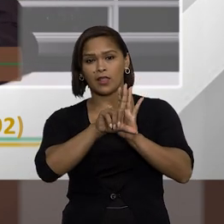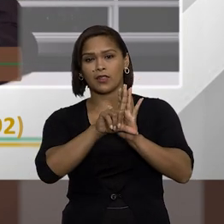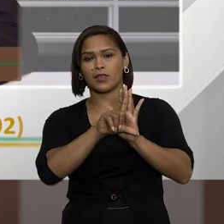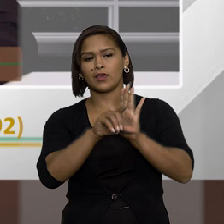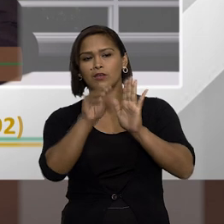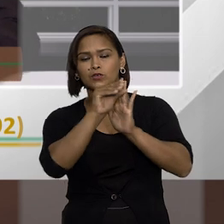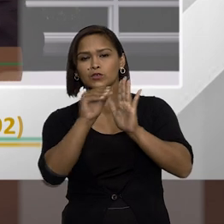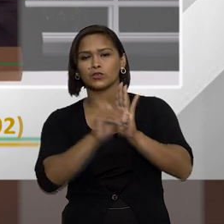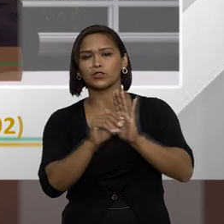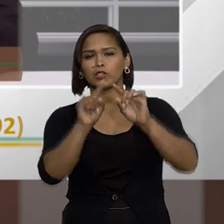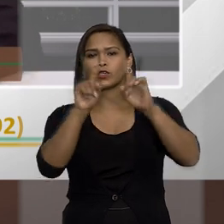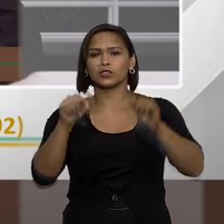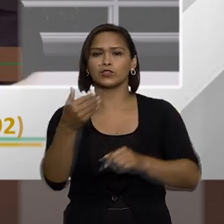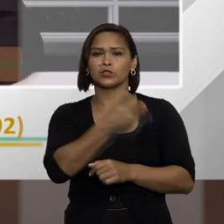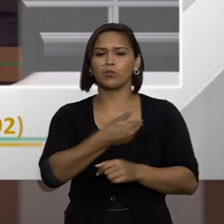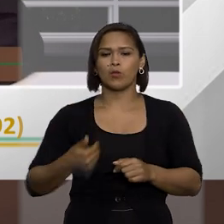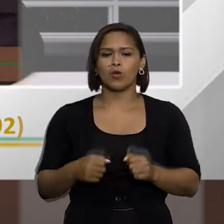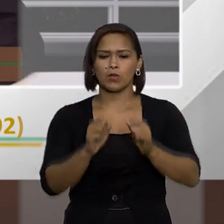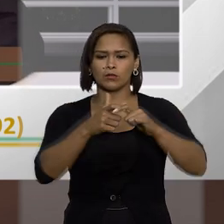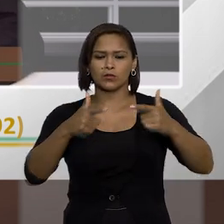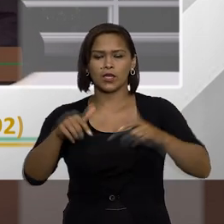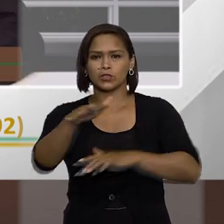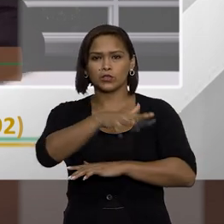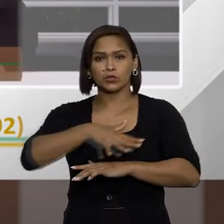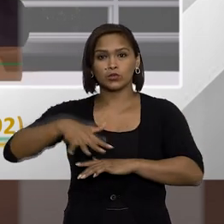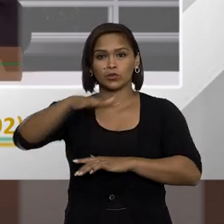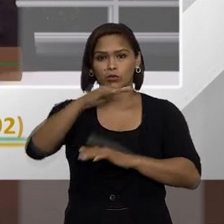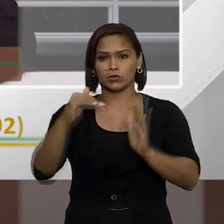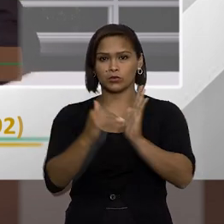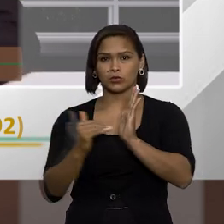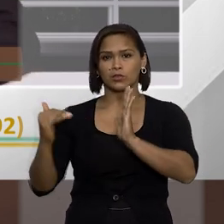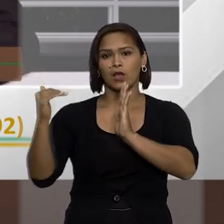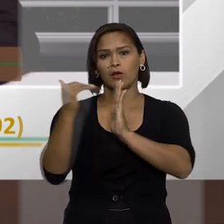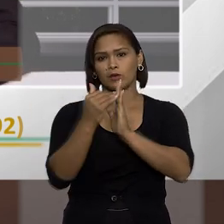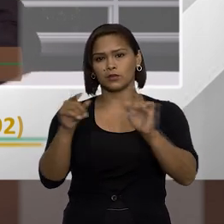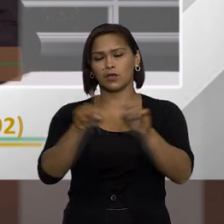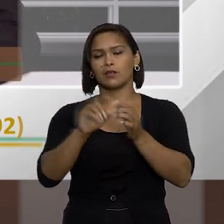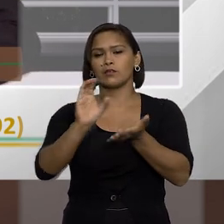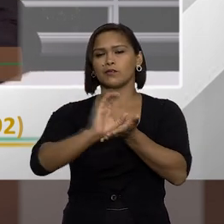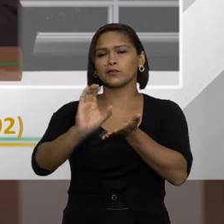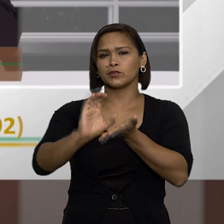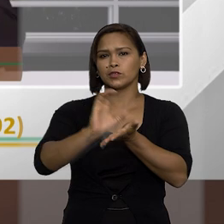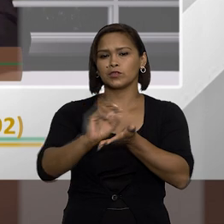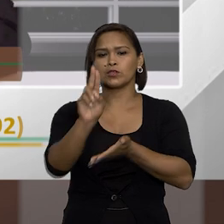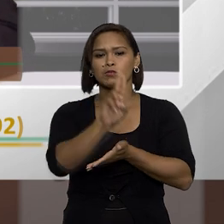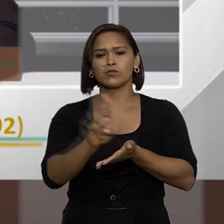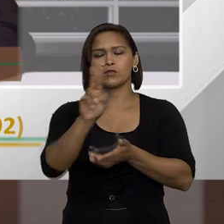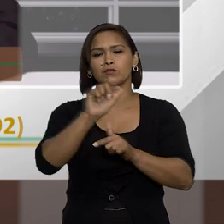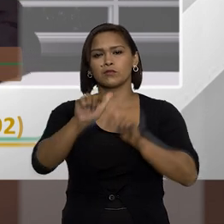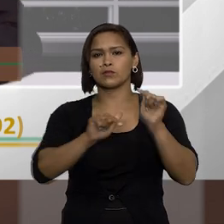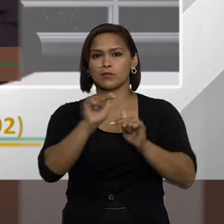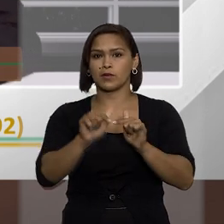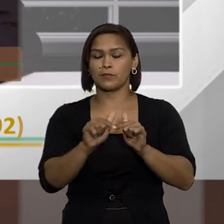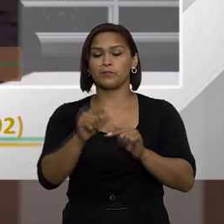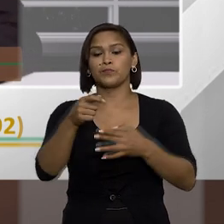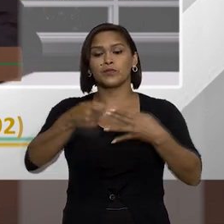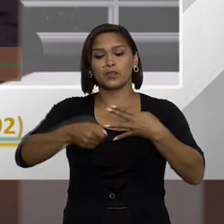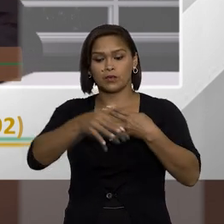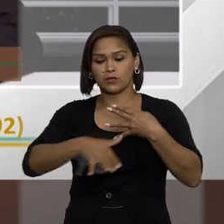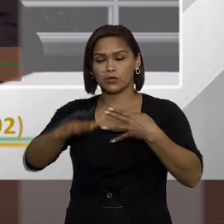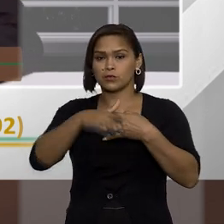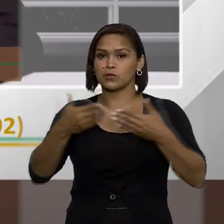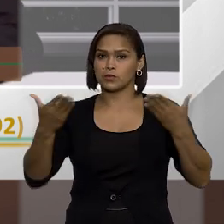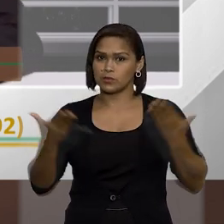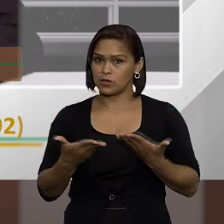improbidade conceitua o agente público em sentido amplo, alcançando até mesmo estagiários que utilizariam sua função. A